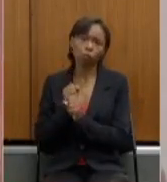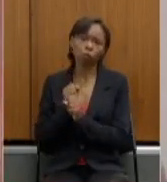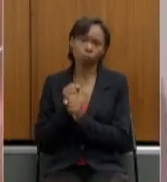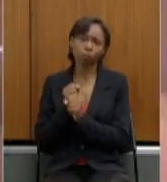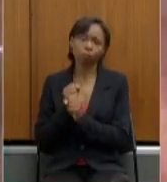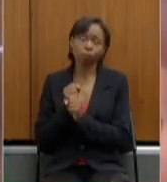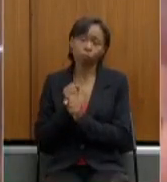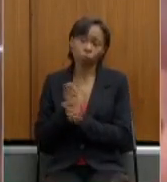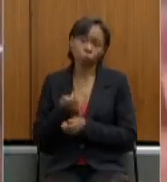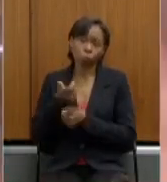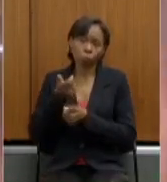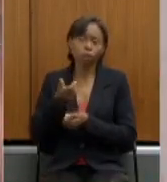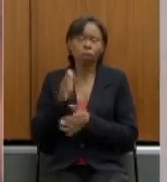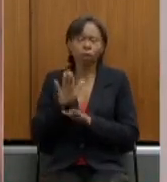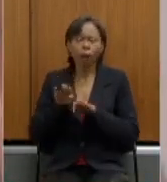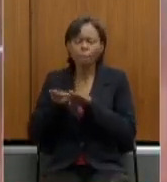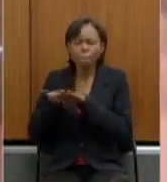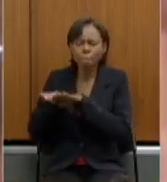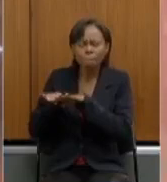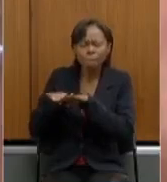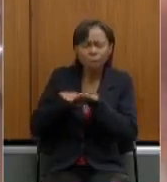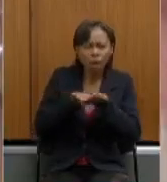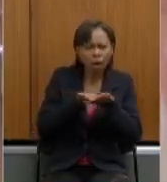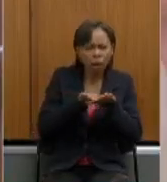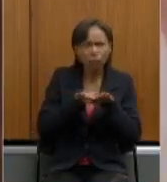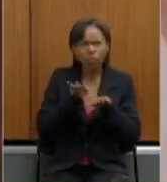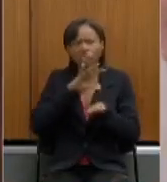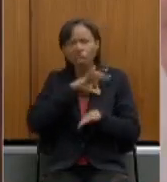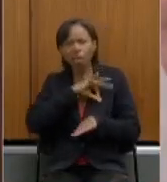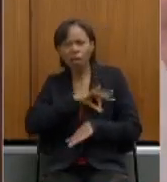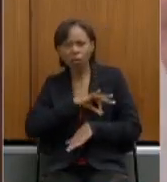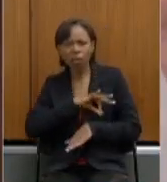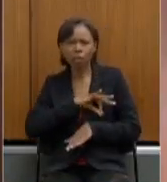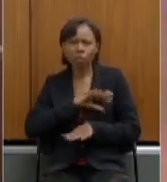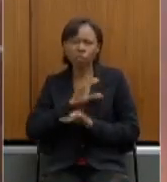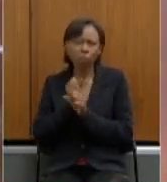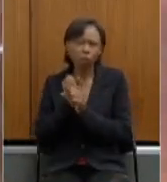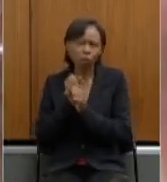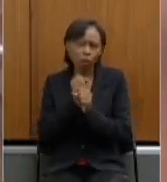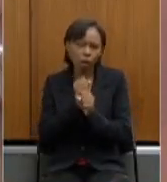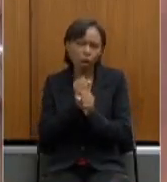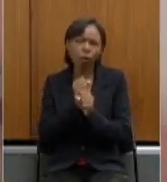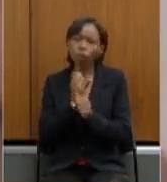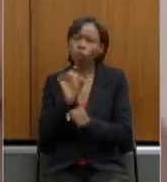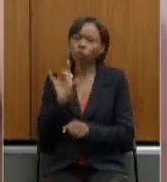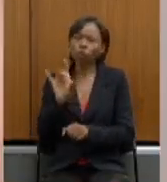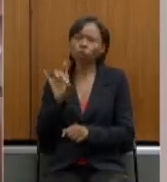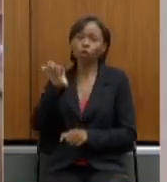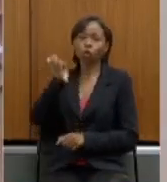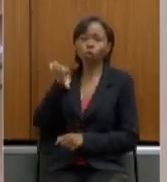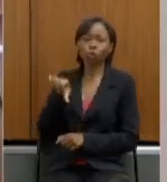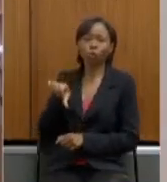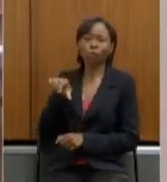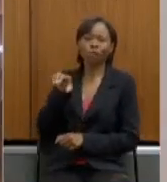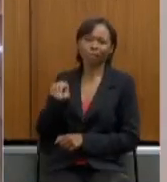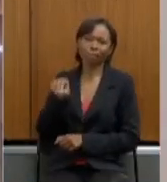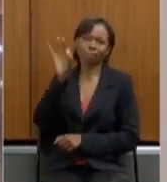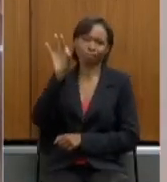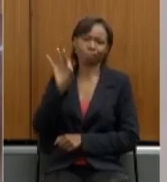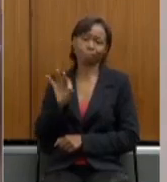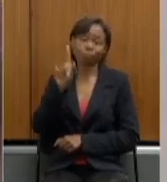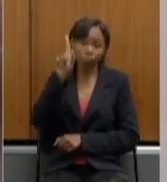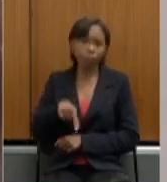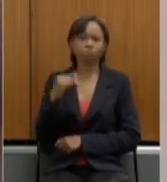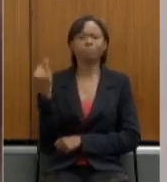salarial para a qual se vai fazer os cálculos ela terá apenas 90% isso eu acho importante